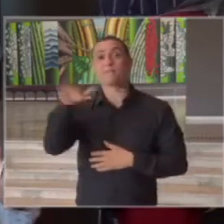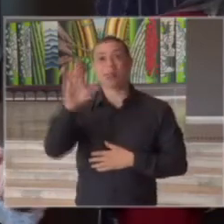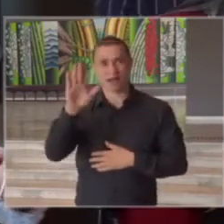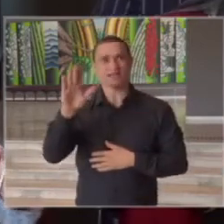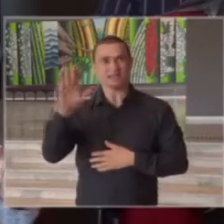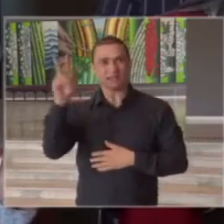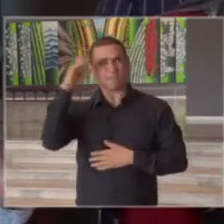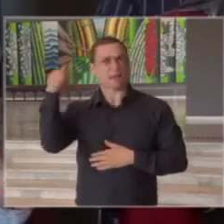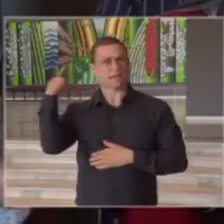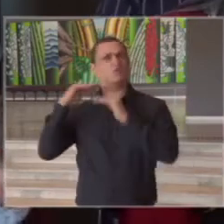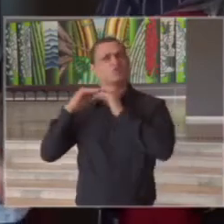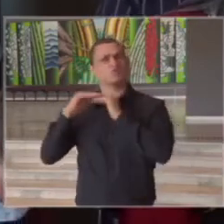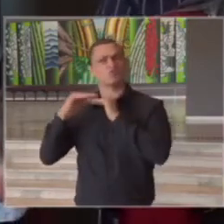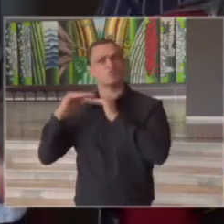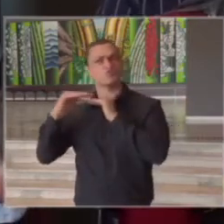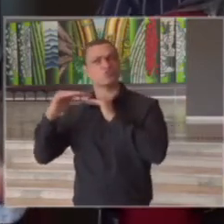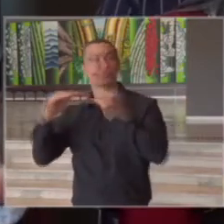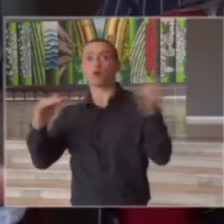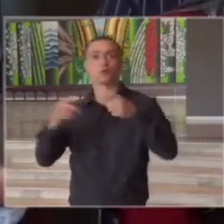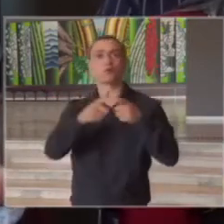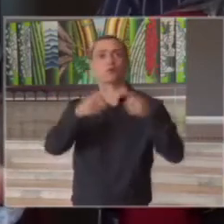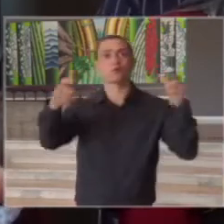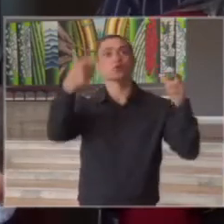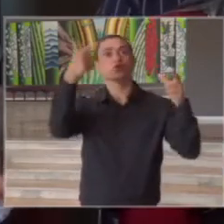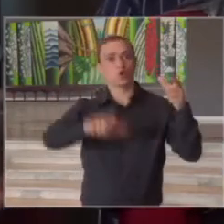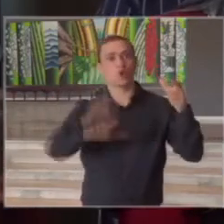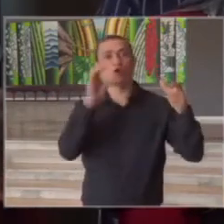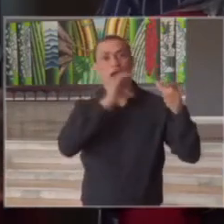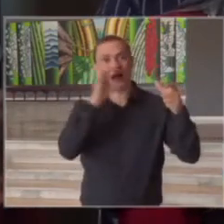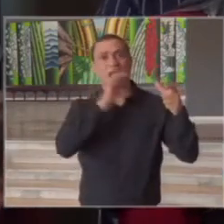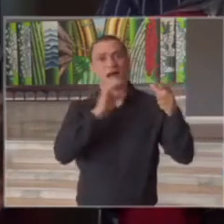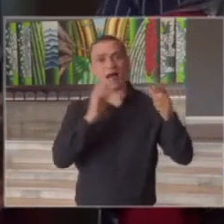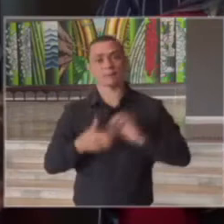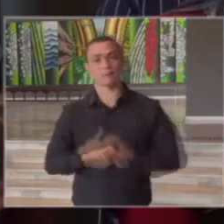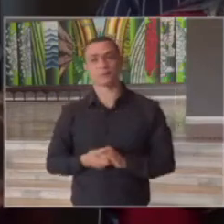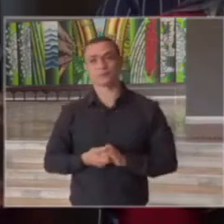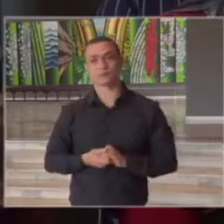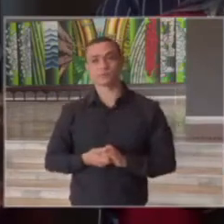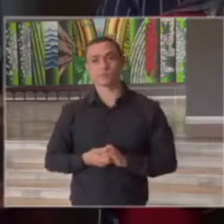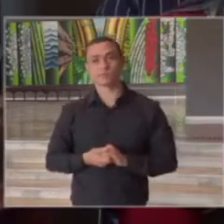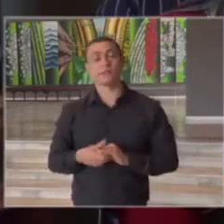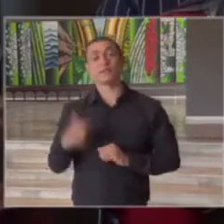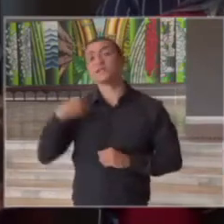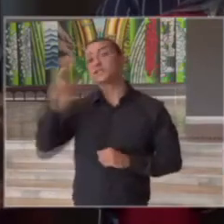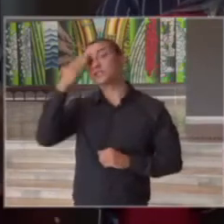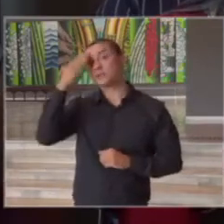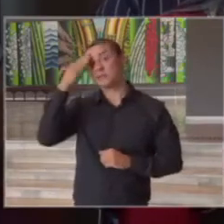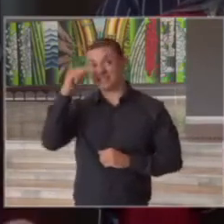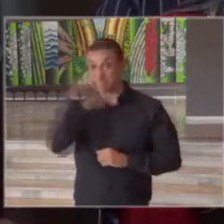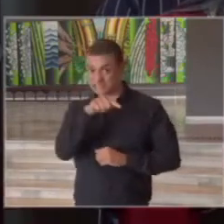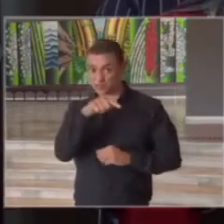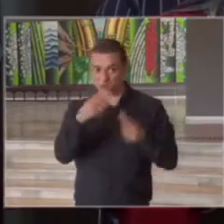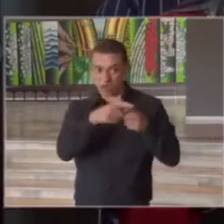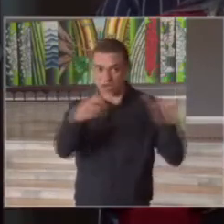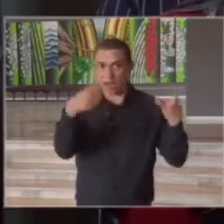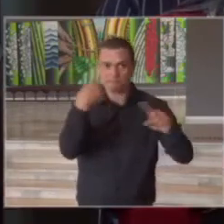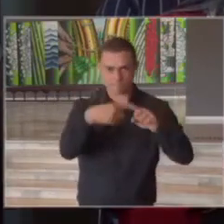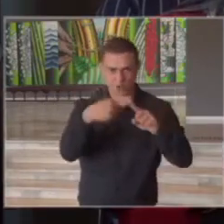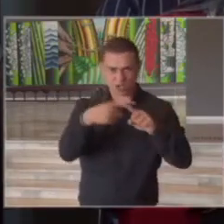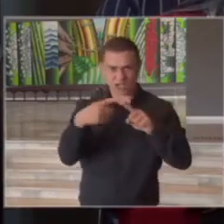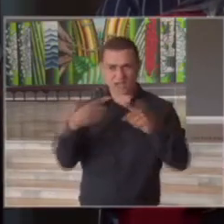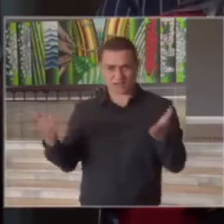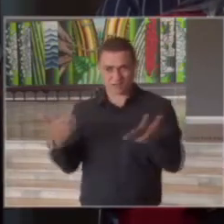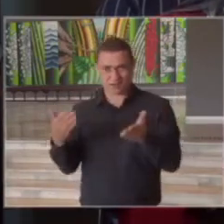dado uma certa estabilidade e agora voltou a crescer de forma mais acelerada queria saber se isso pode ter relação com